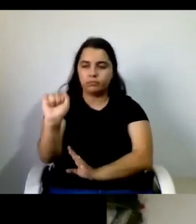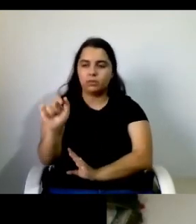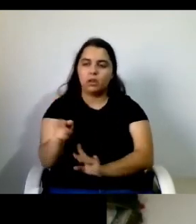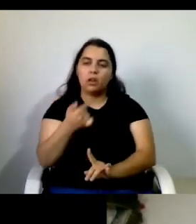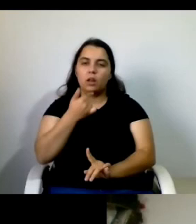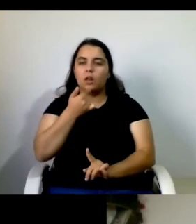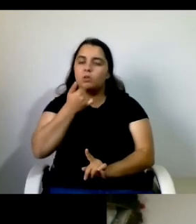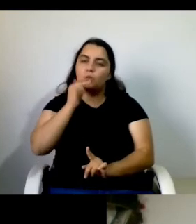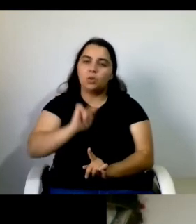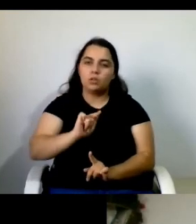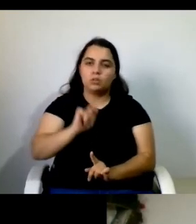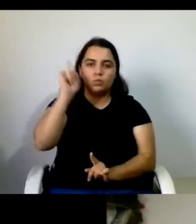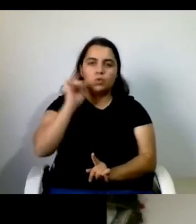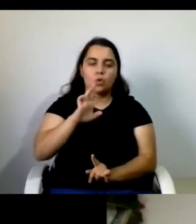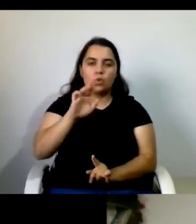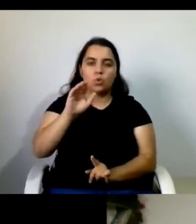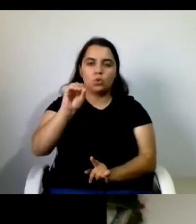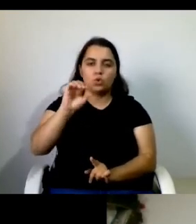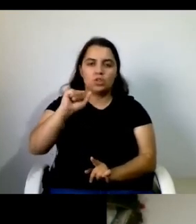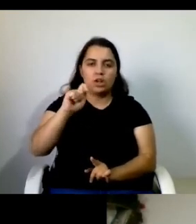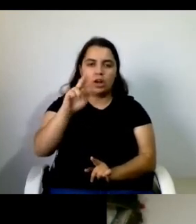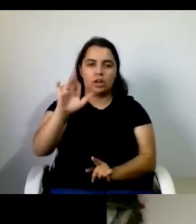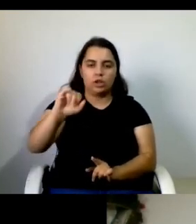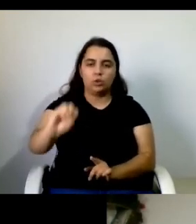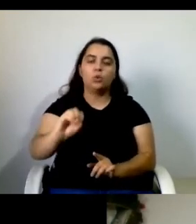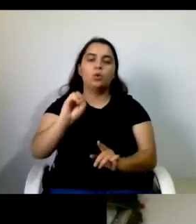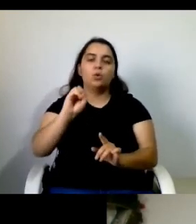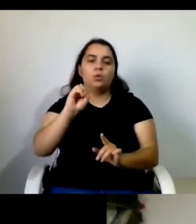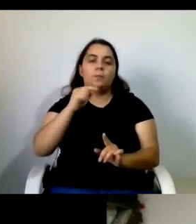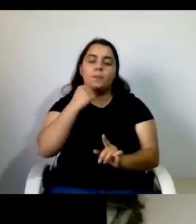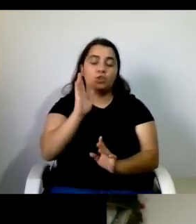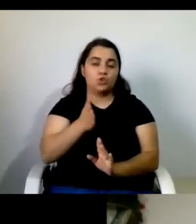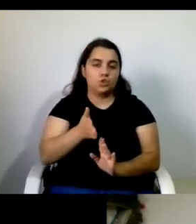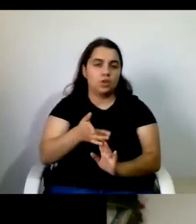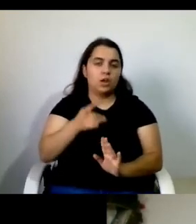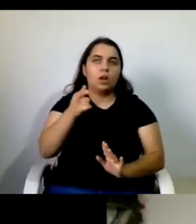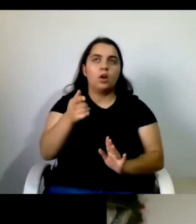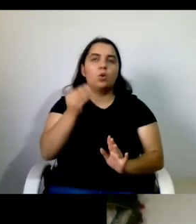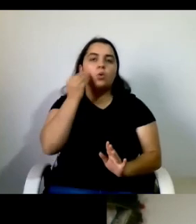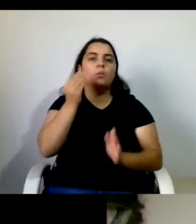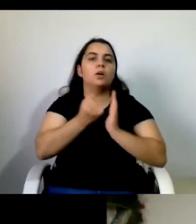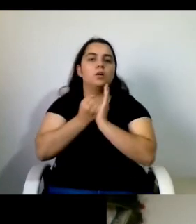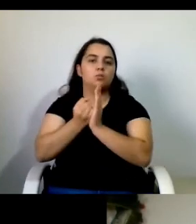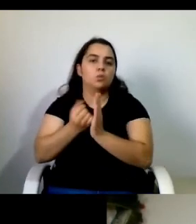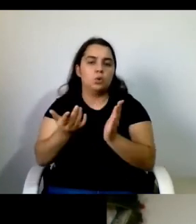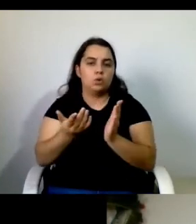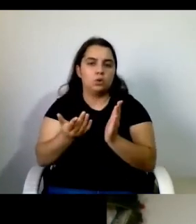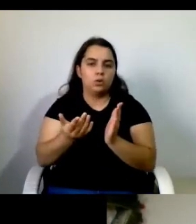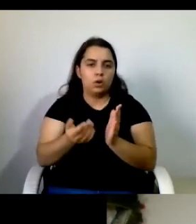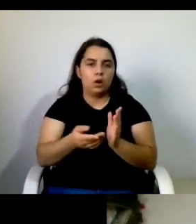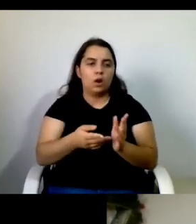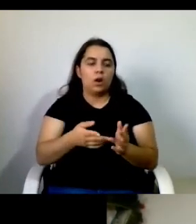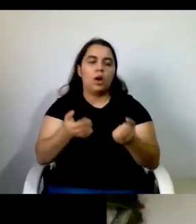este apoio muitas vezes é na promoção da autonomia na própria emprega e não no apoio físico